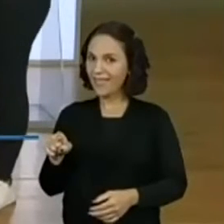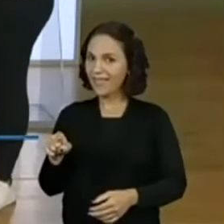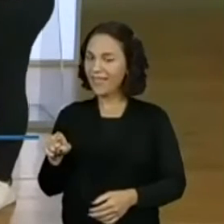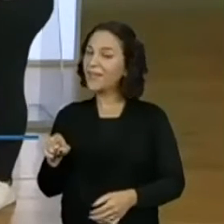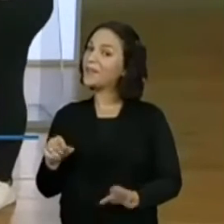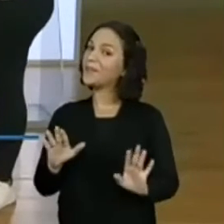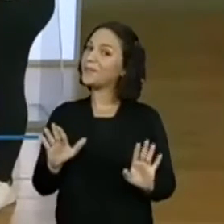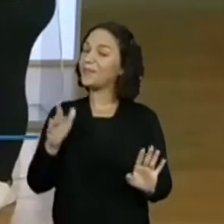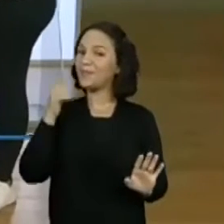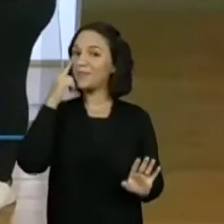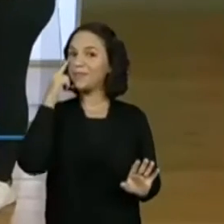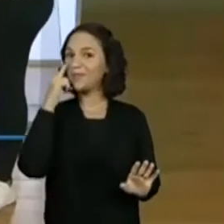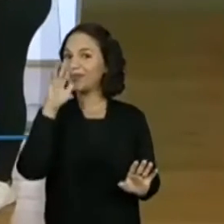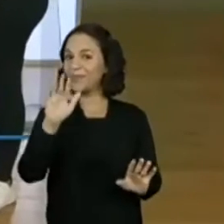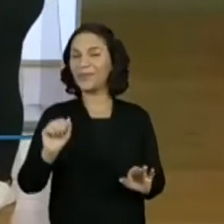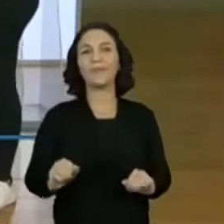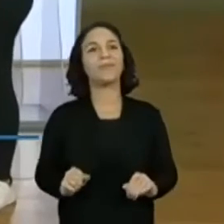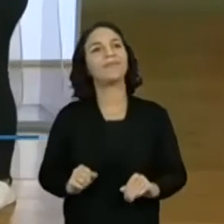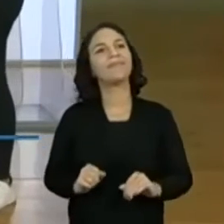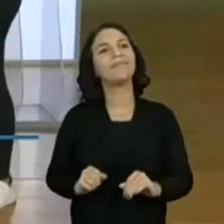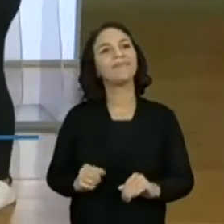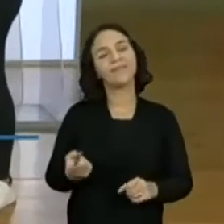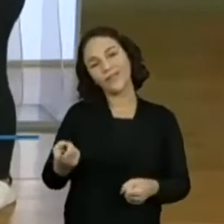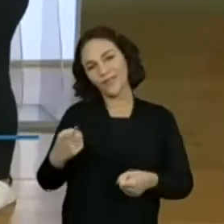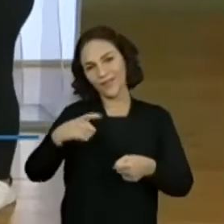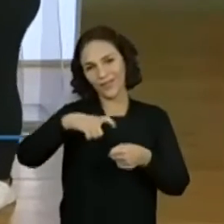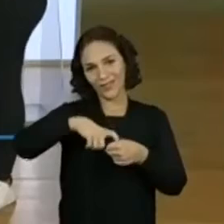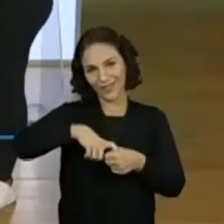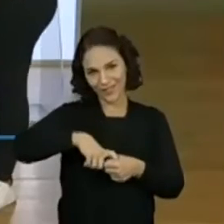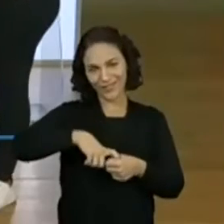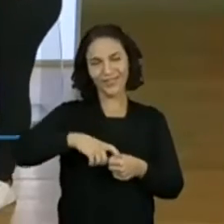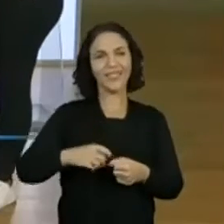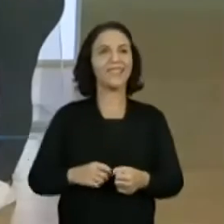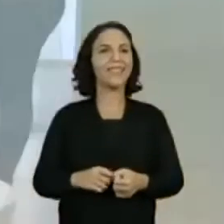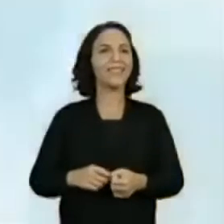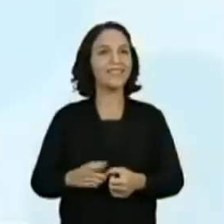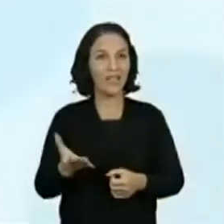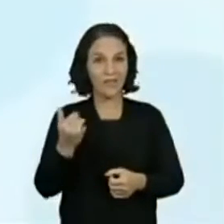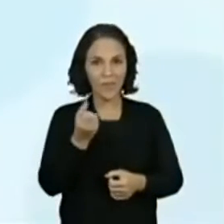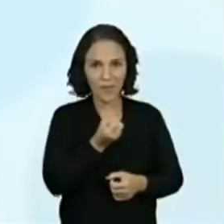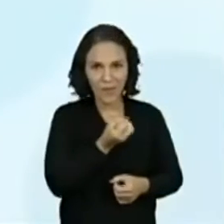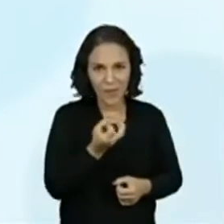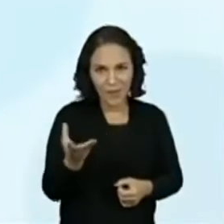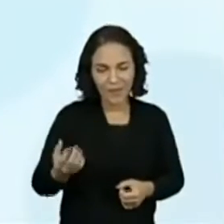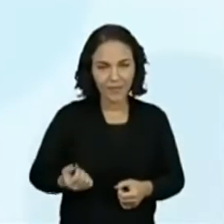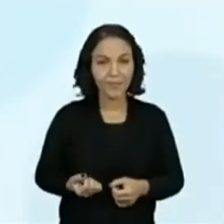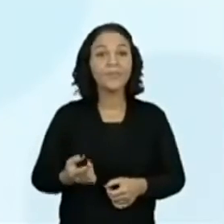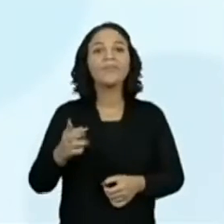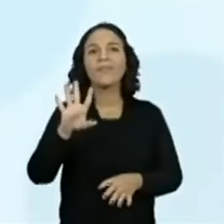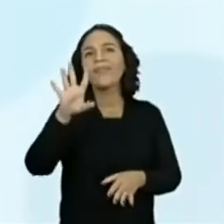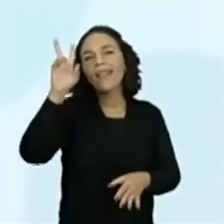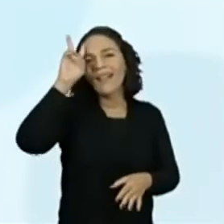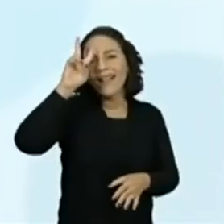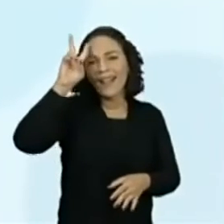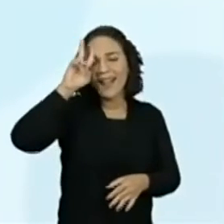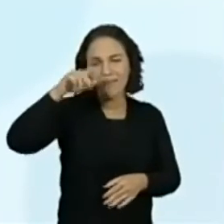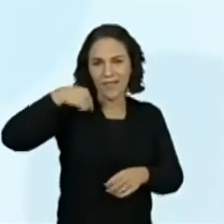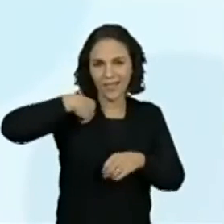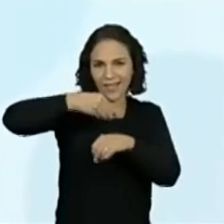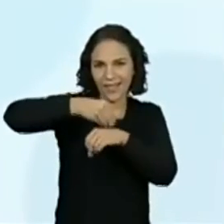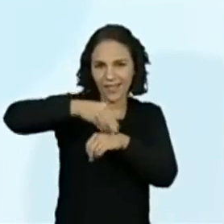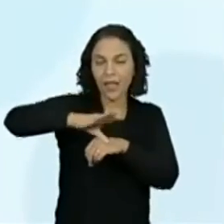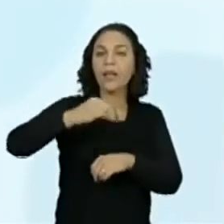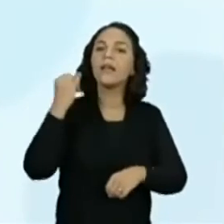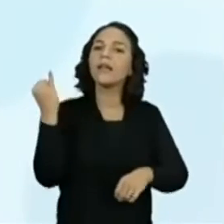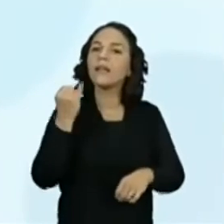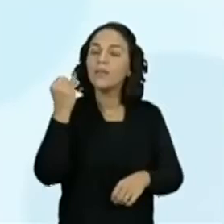Mais crianças. Então, vamos ver? Vamos voltar agora e vamos contar? Lembra que a professora já falou com vocês que é